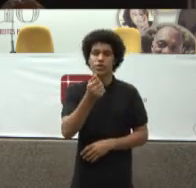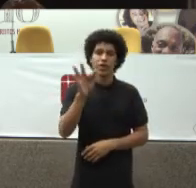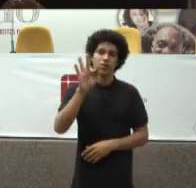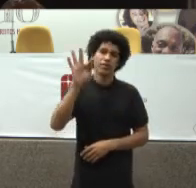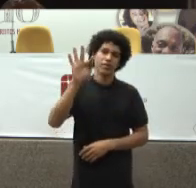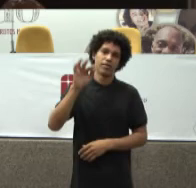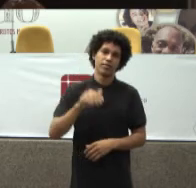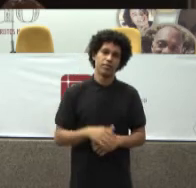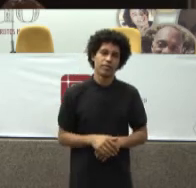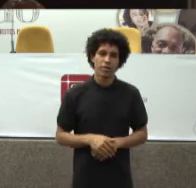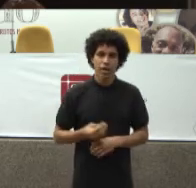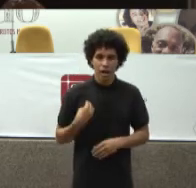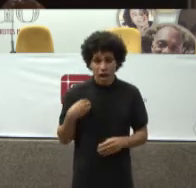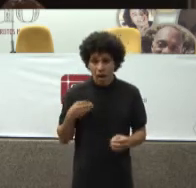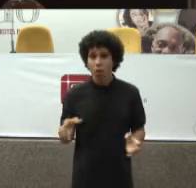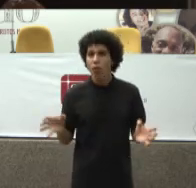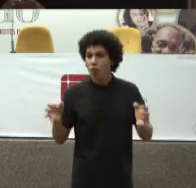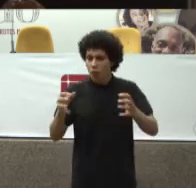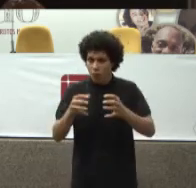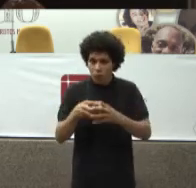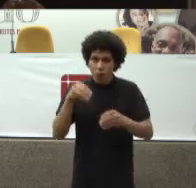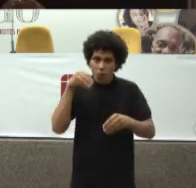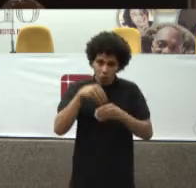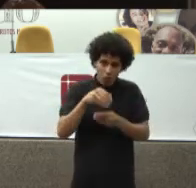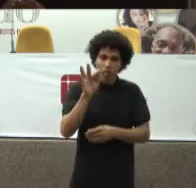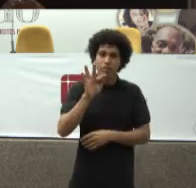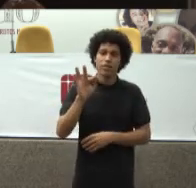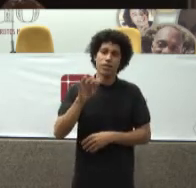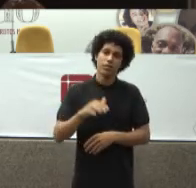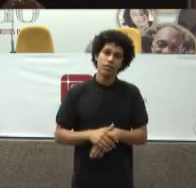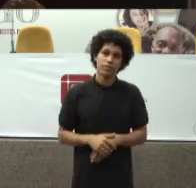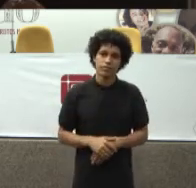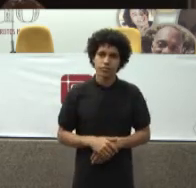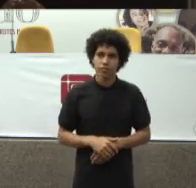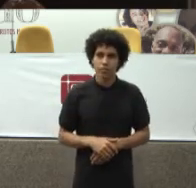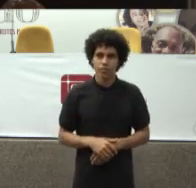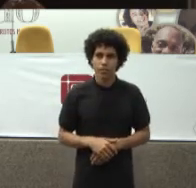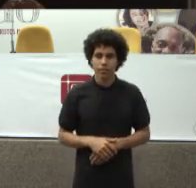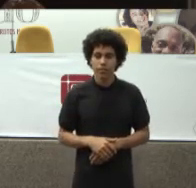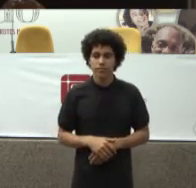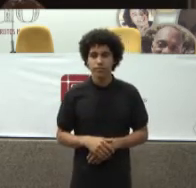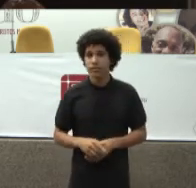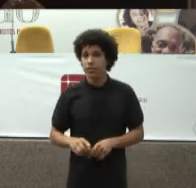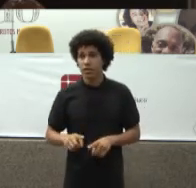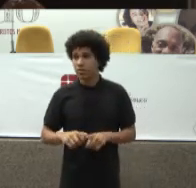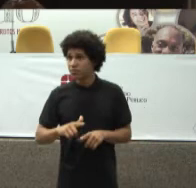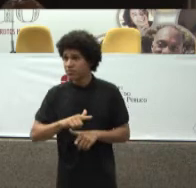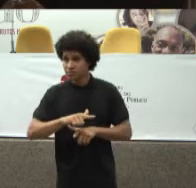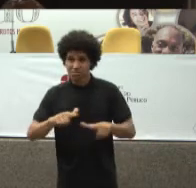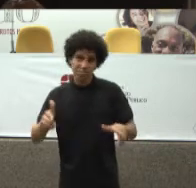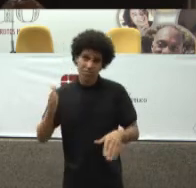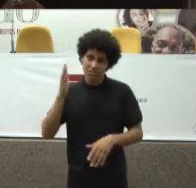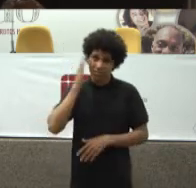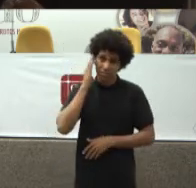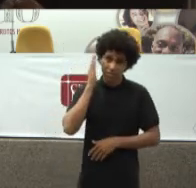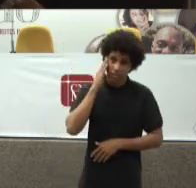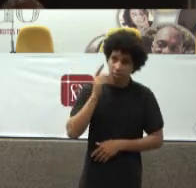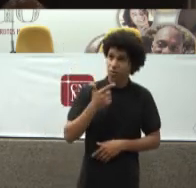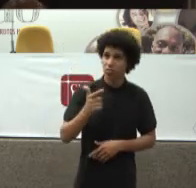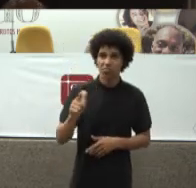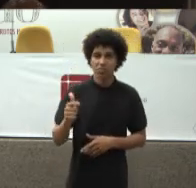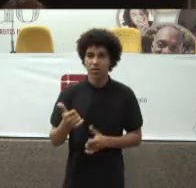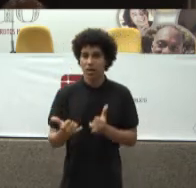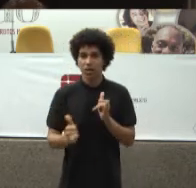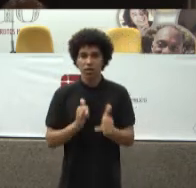componente federal Para a prestação Daquele serviço Nós não sabemos Nem temos A informação